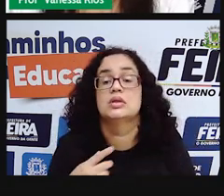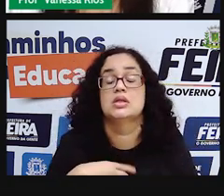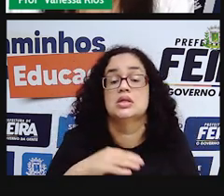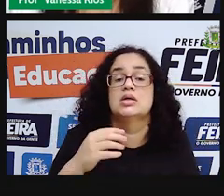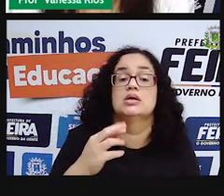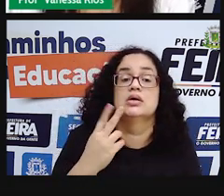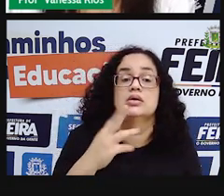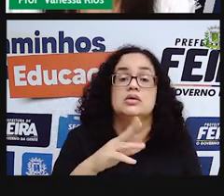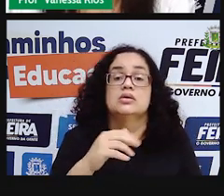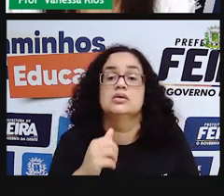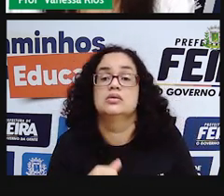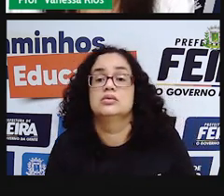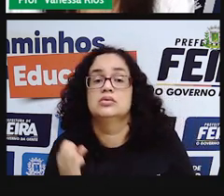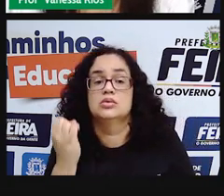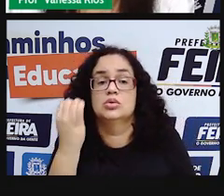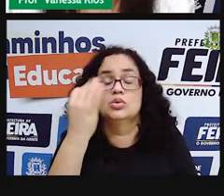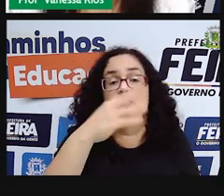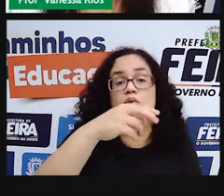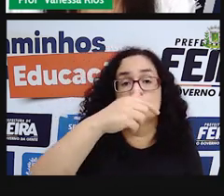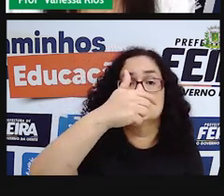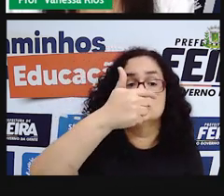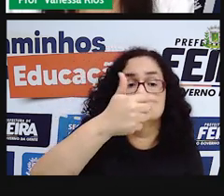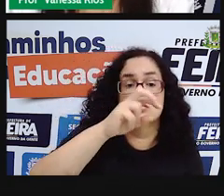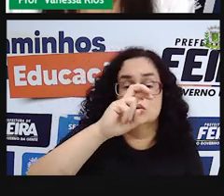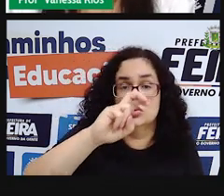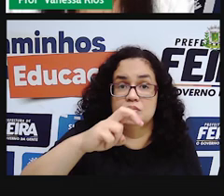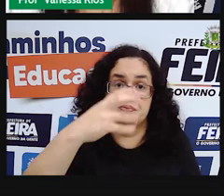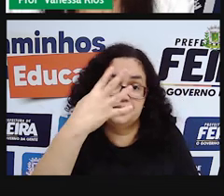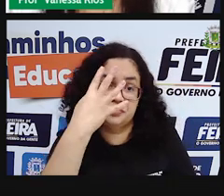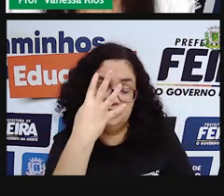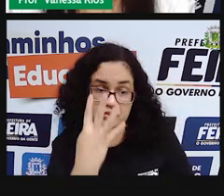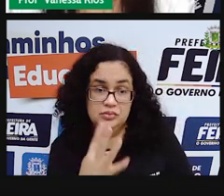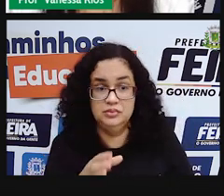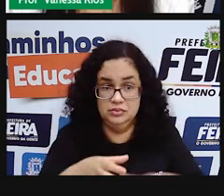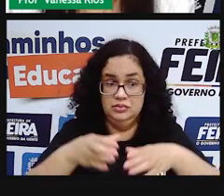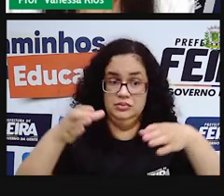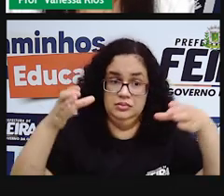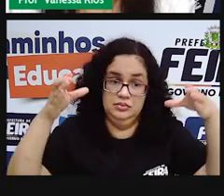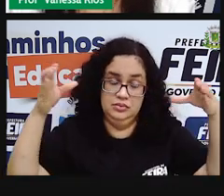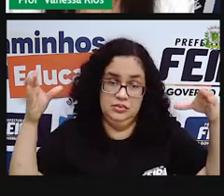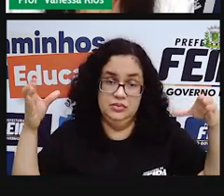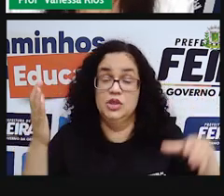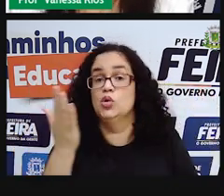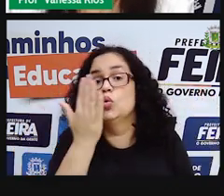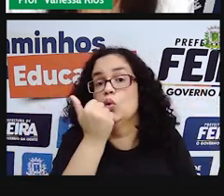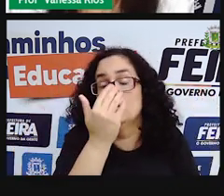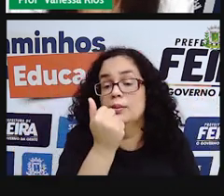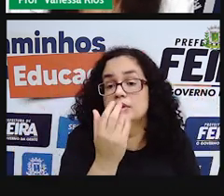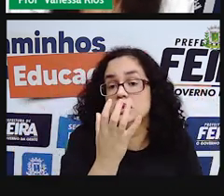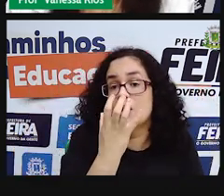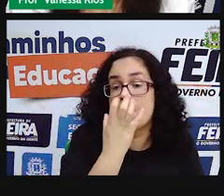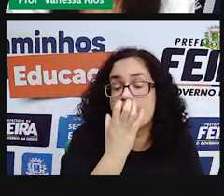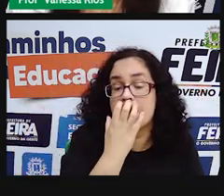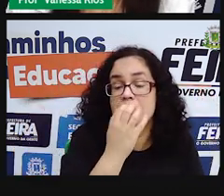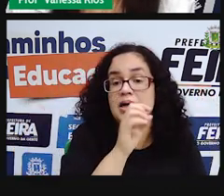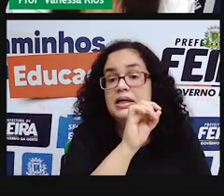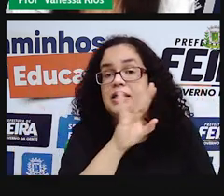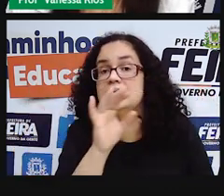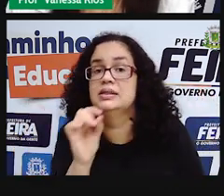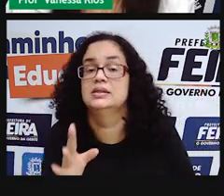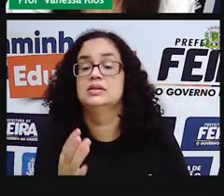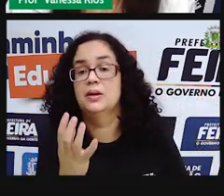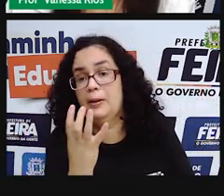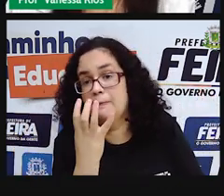consumidos cinquenta, cinquenta e quatro pacotes de ração. Cada cachorro, nesse caso,